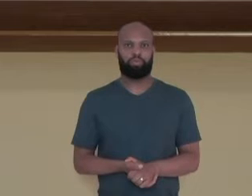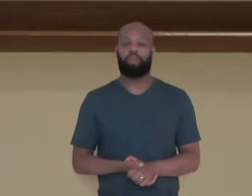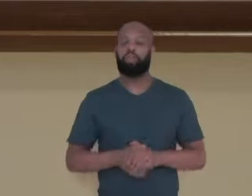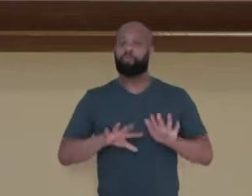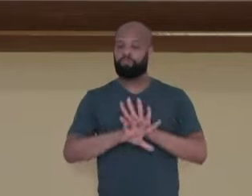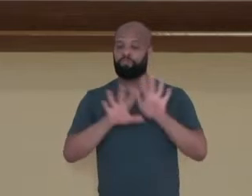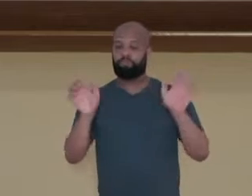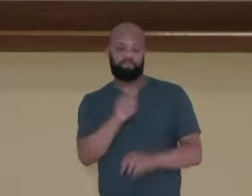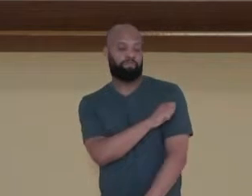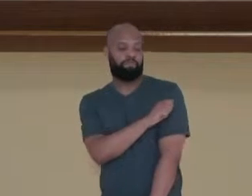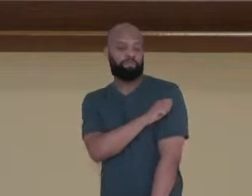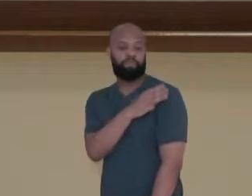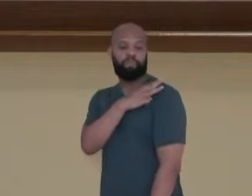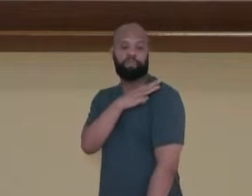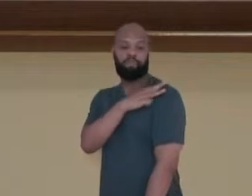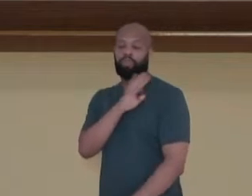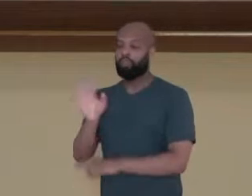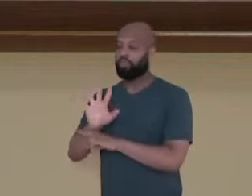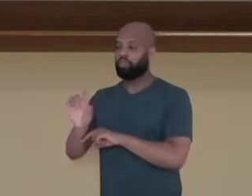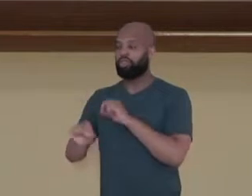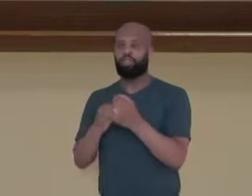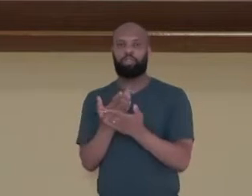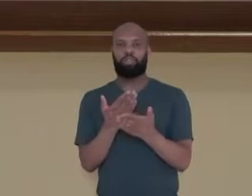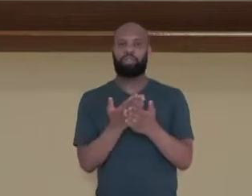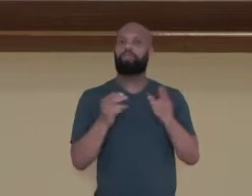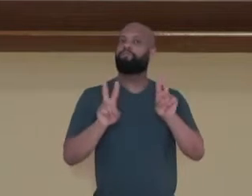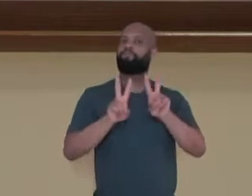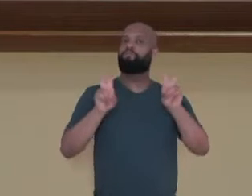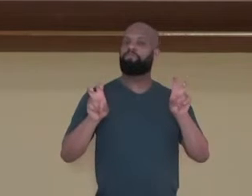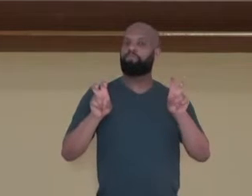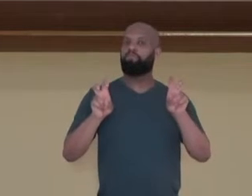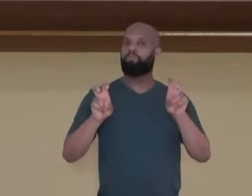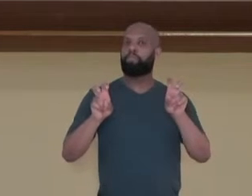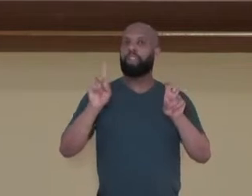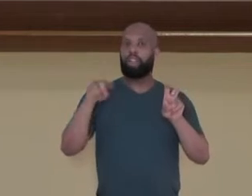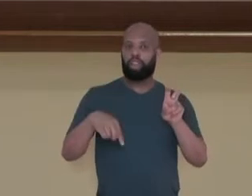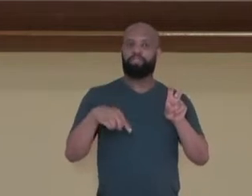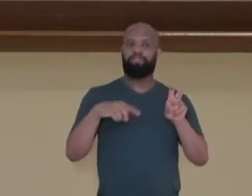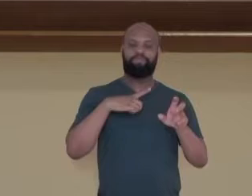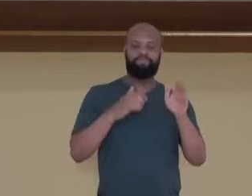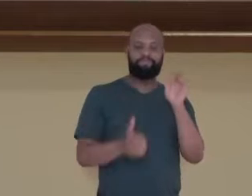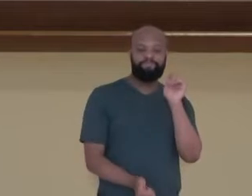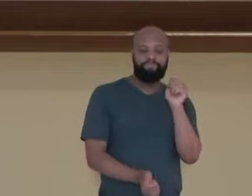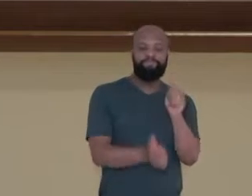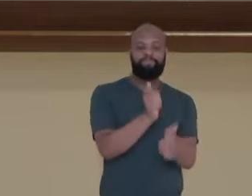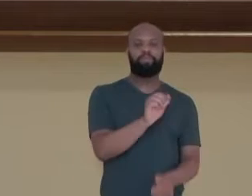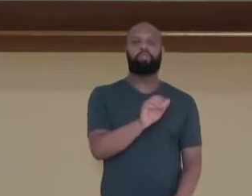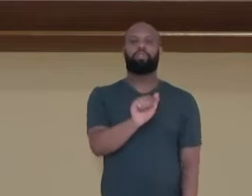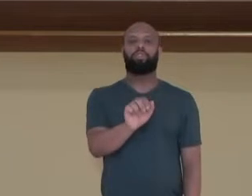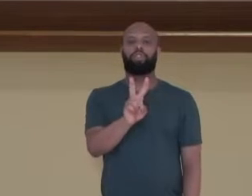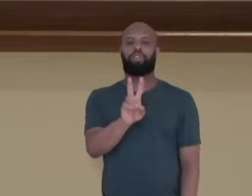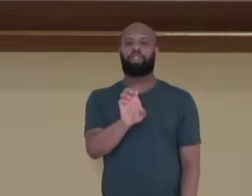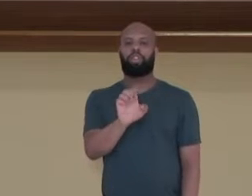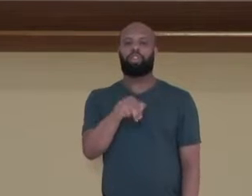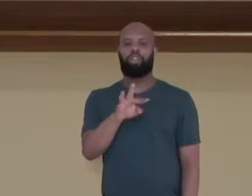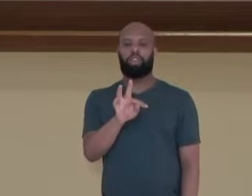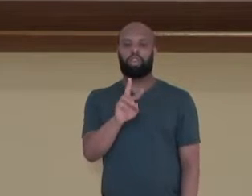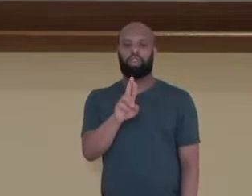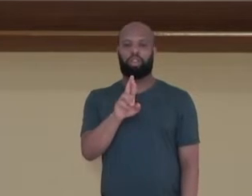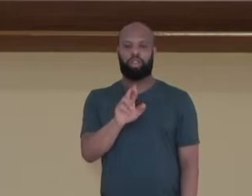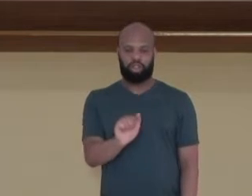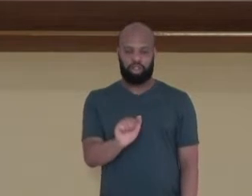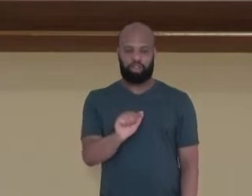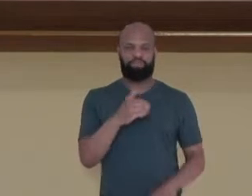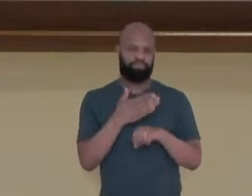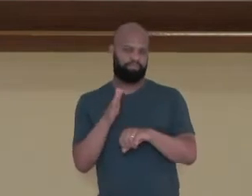Olá, estudantes da terceira série! Nesse vídeo nós vamos falar sobre, retomando o conhecimento sobre as práticas corporais de